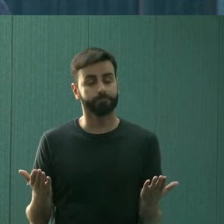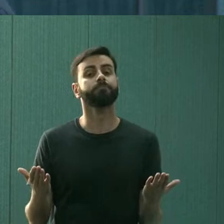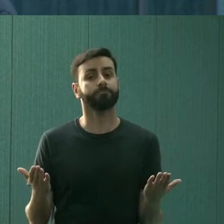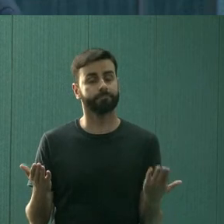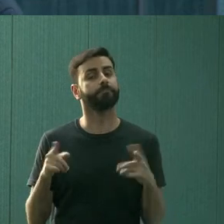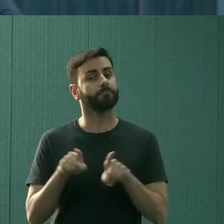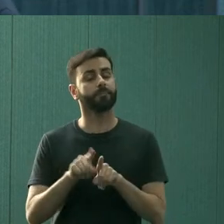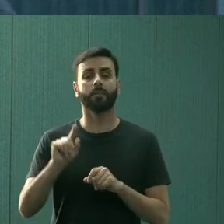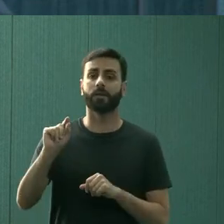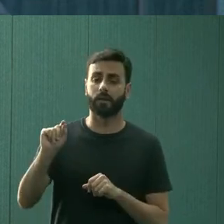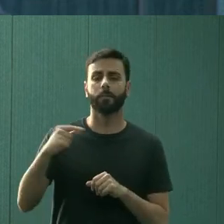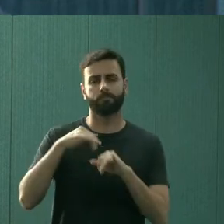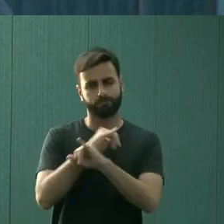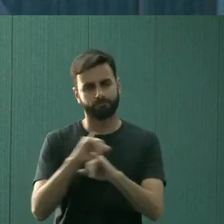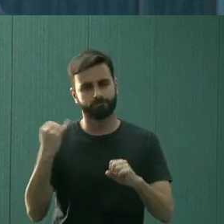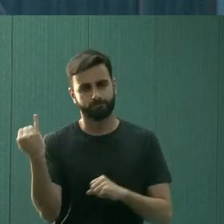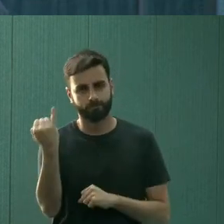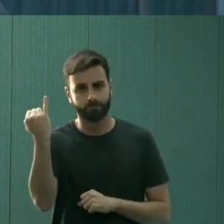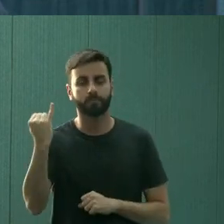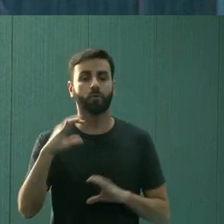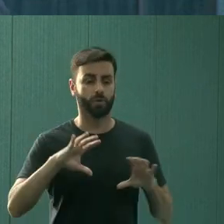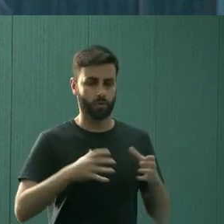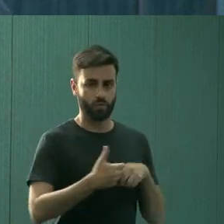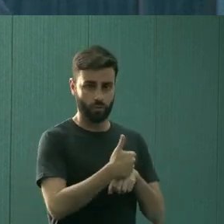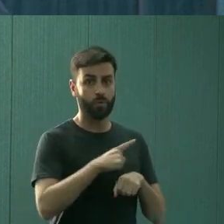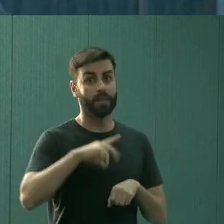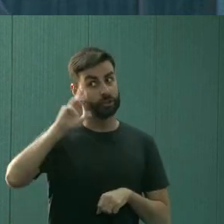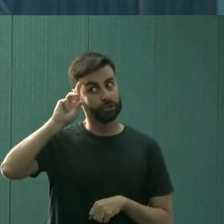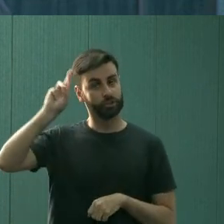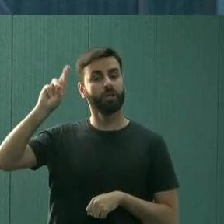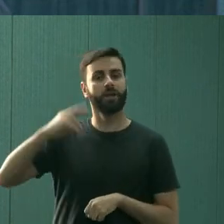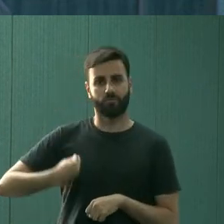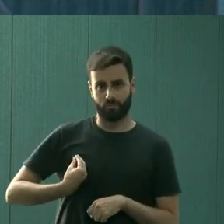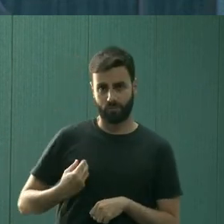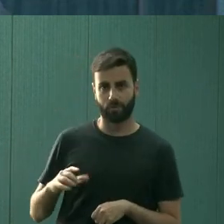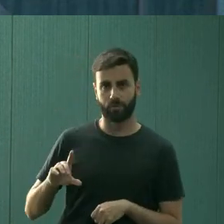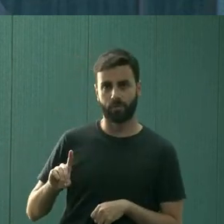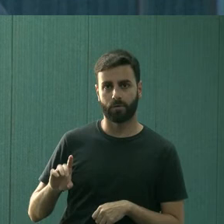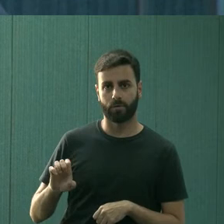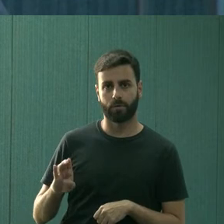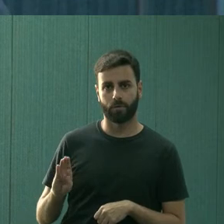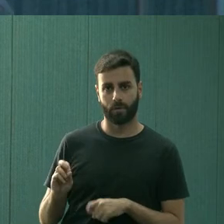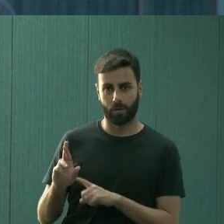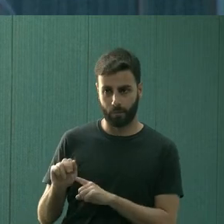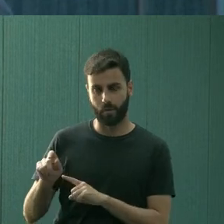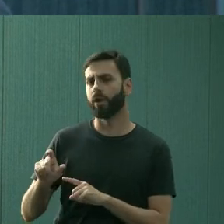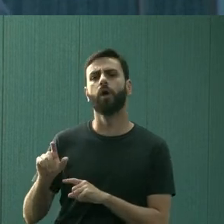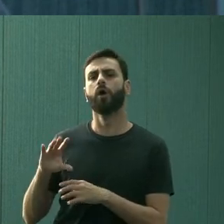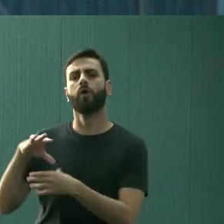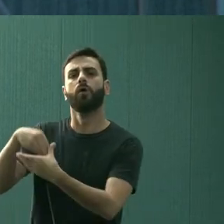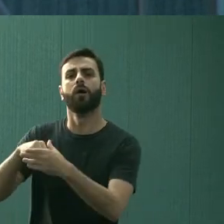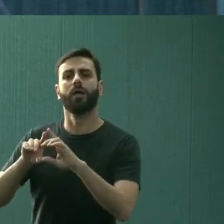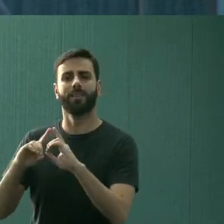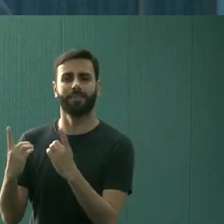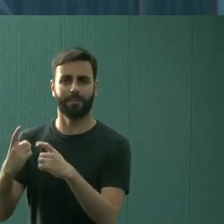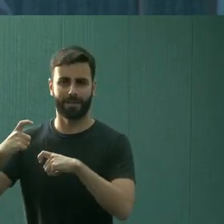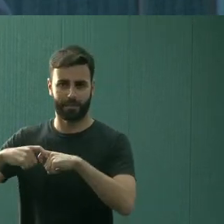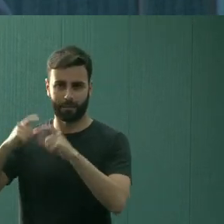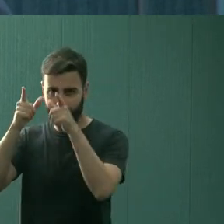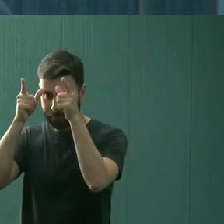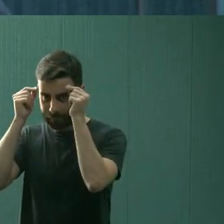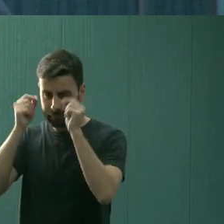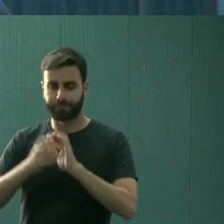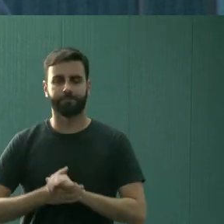E também, cabe destacar que a gente, além dessa equipe, tem nossa chefe atual, é a Débora Ferreira, que é do Departamento de Medicina e